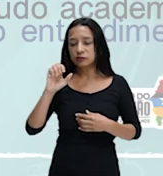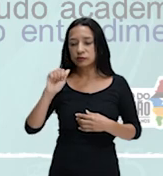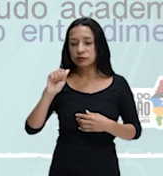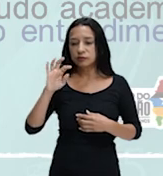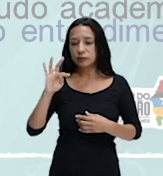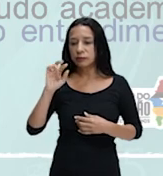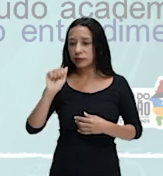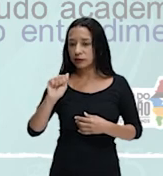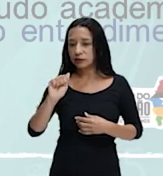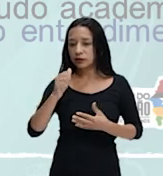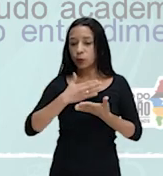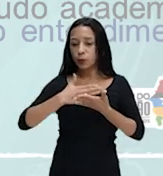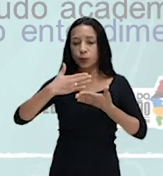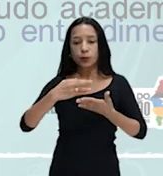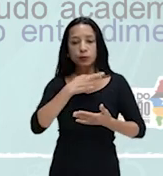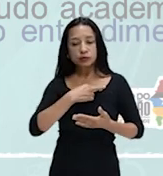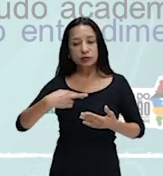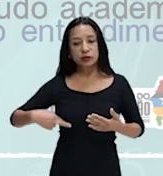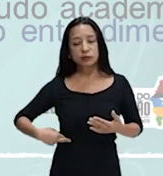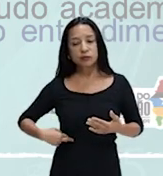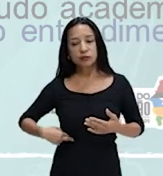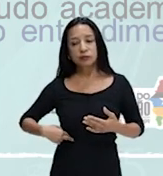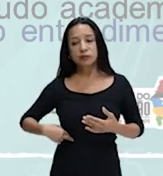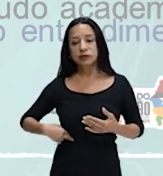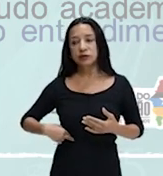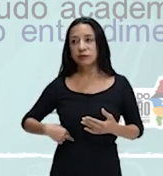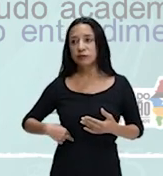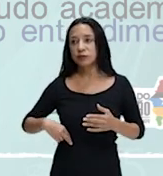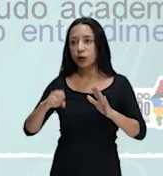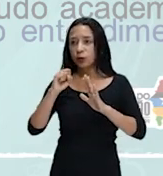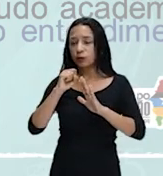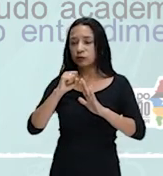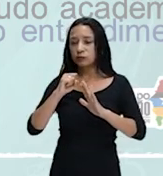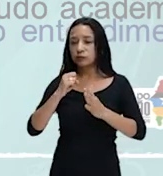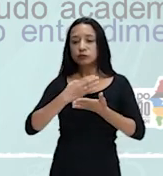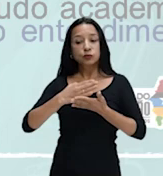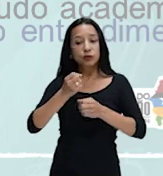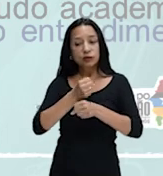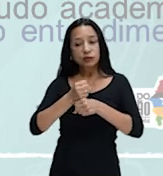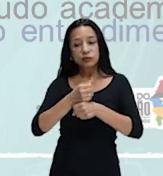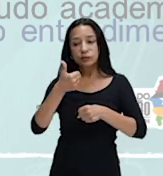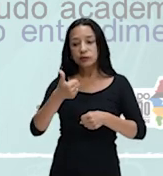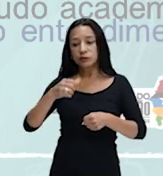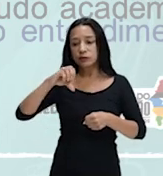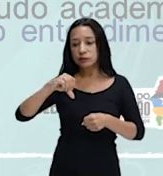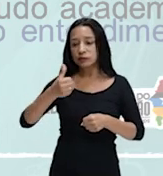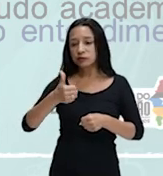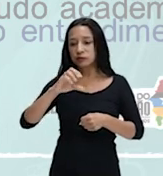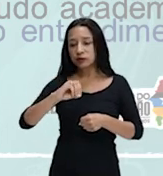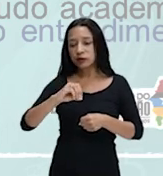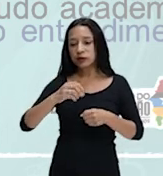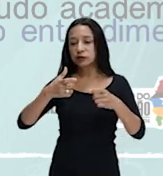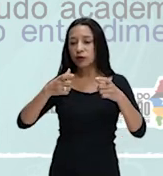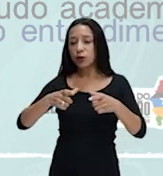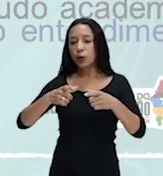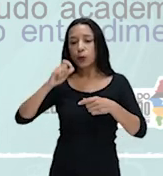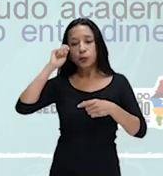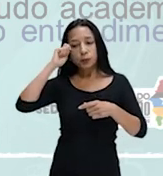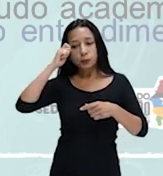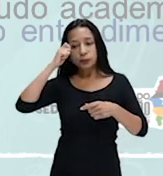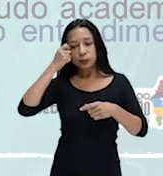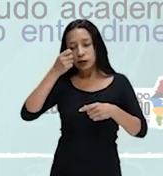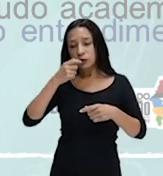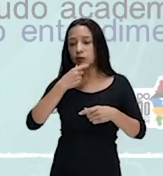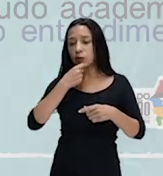volta de 1910, onde o líder, o famoso almirante negro, João Cândido, está lutando